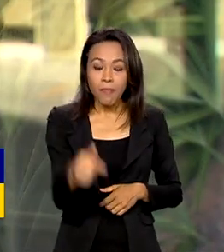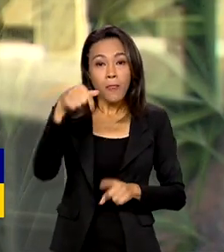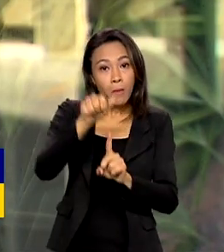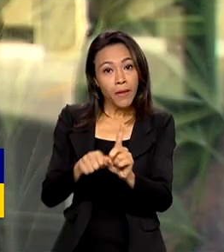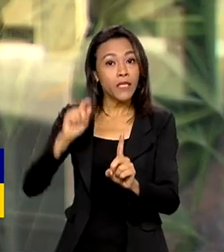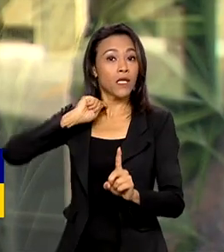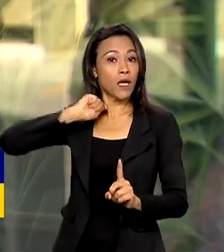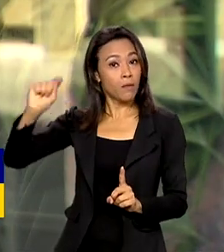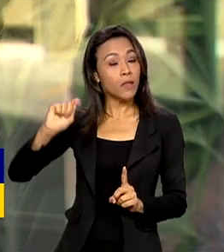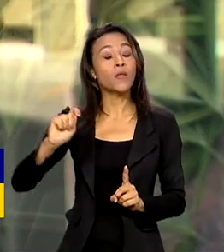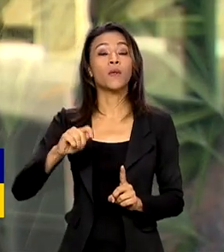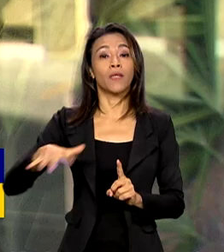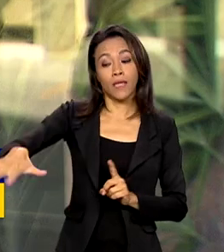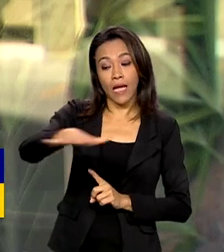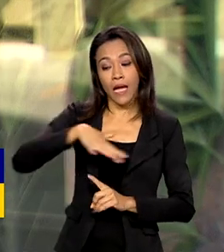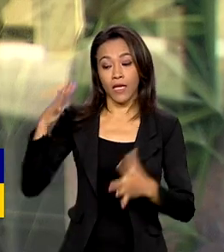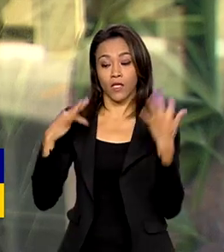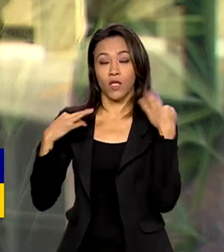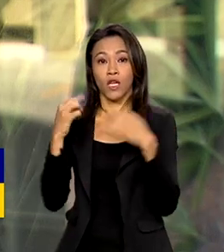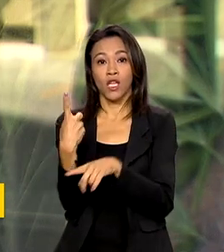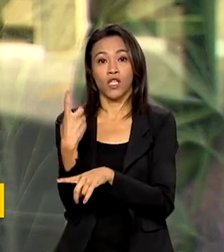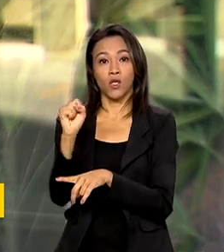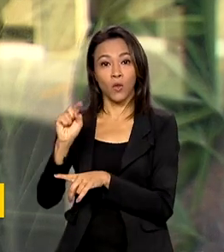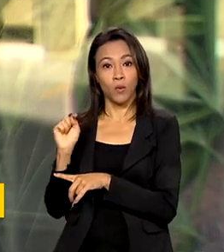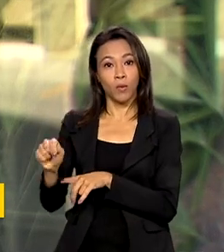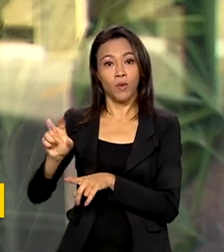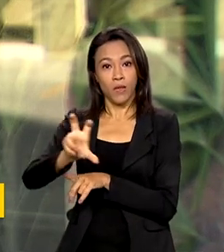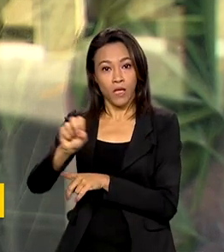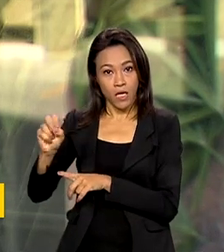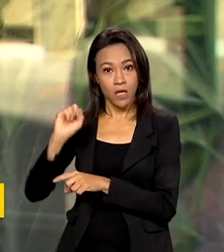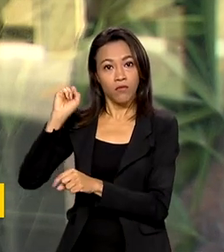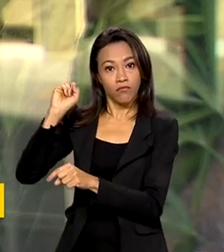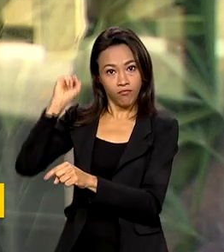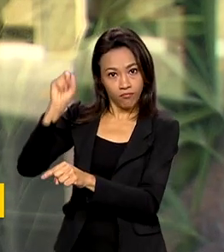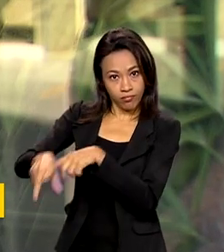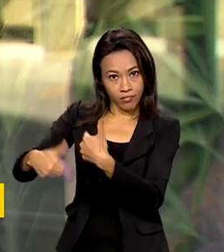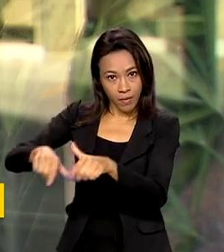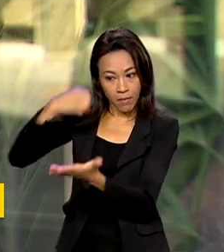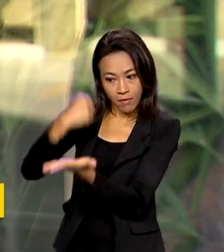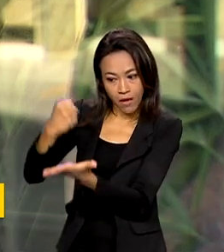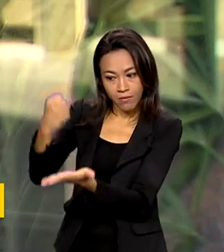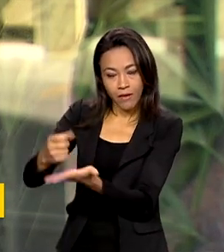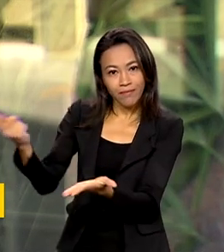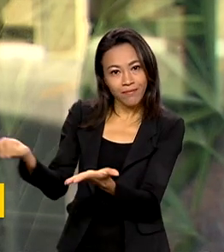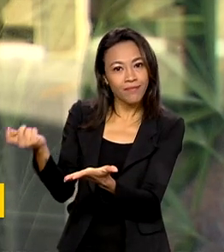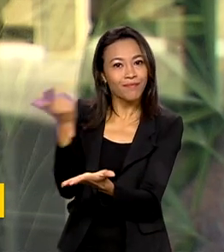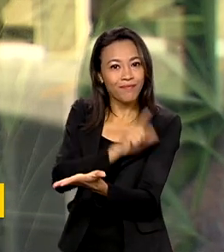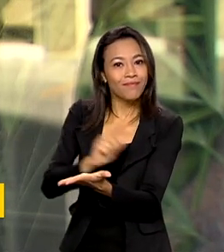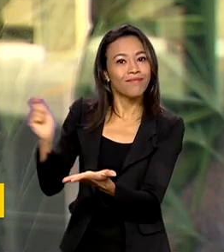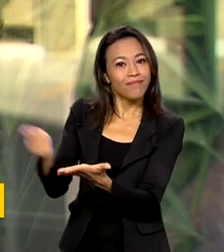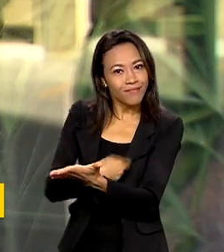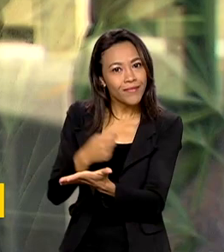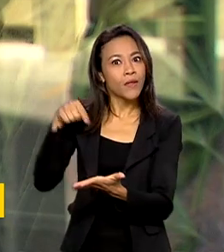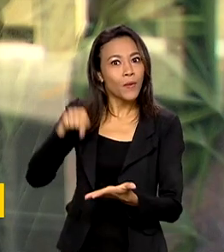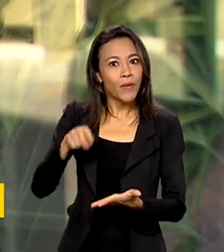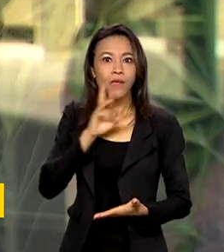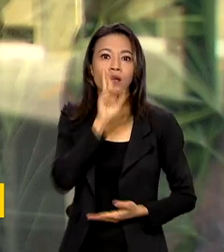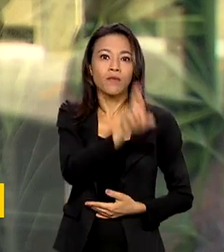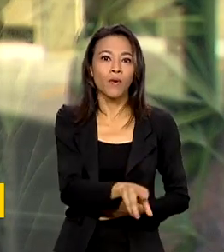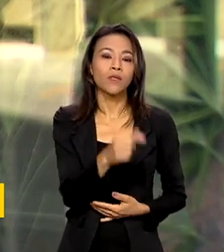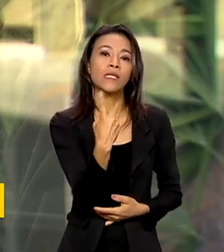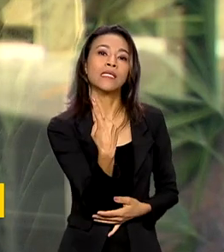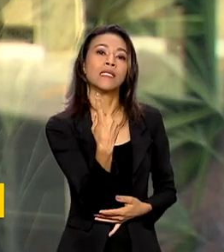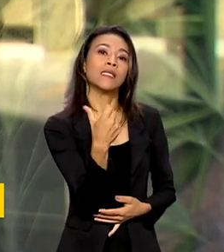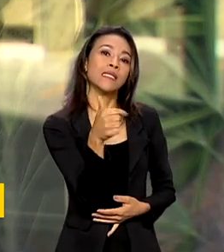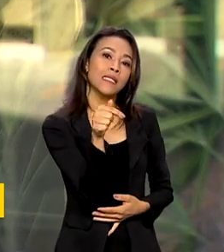criou mais de 18.500 postos de trabalho com carteira assinada. Com esse resultado, já são mais de 70 mil